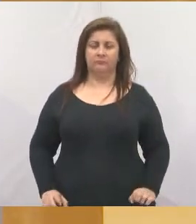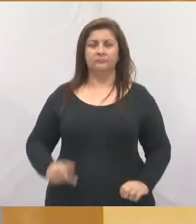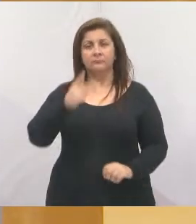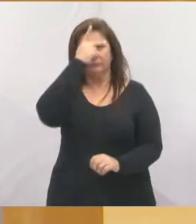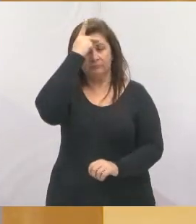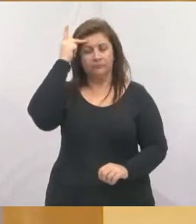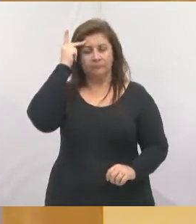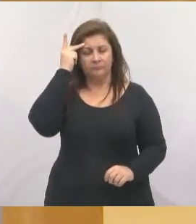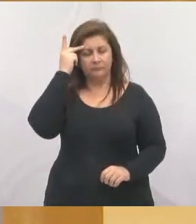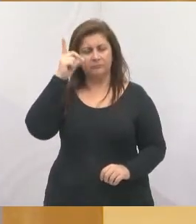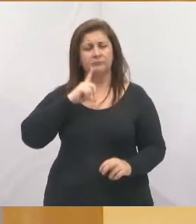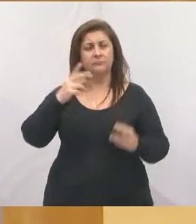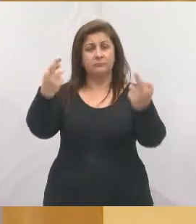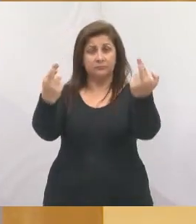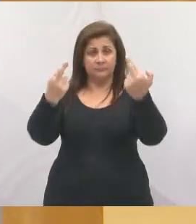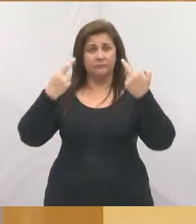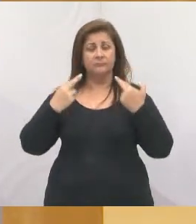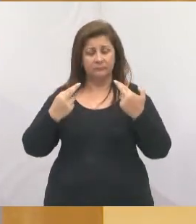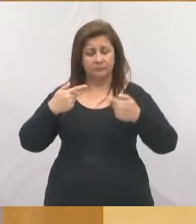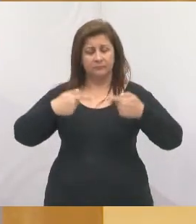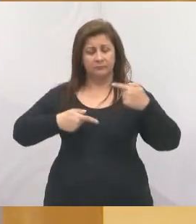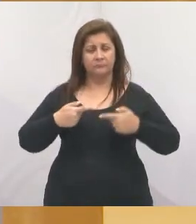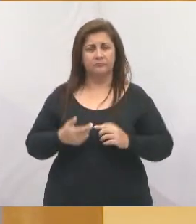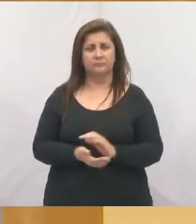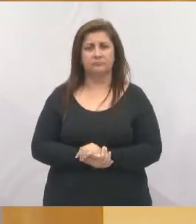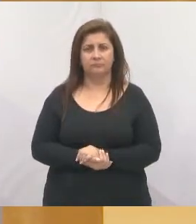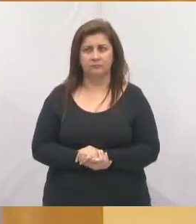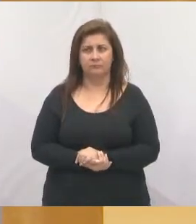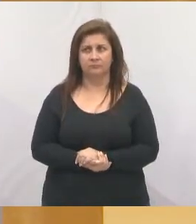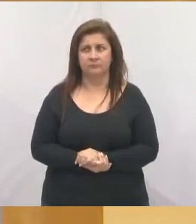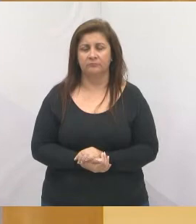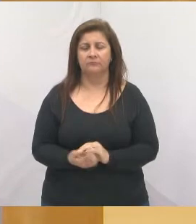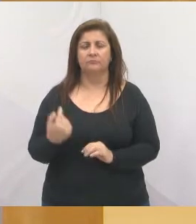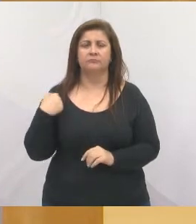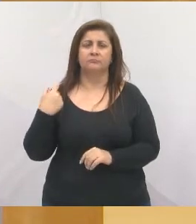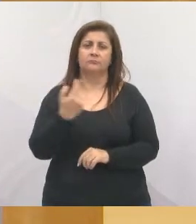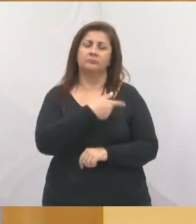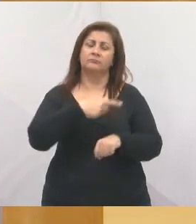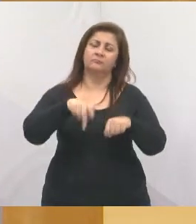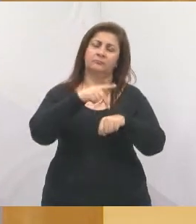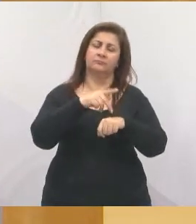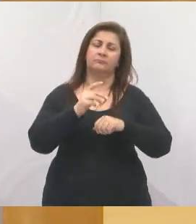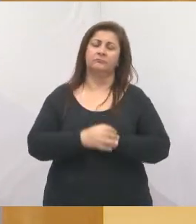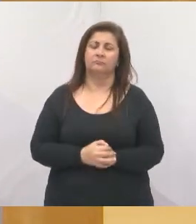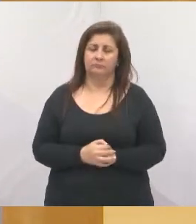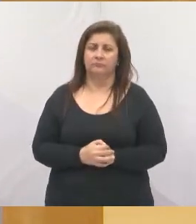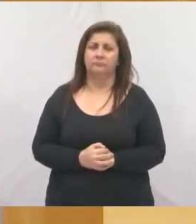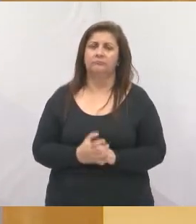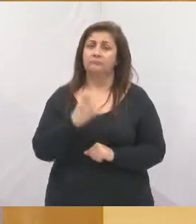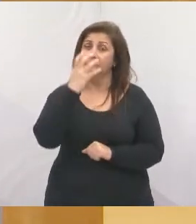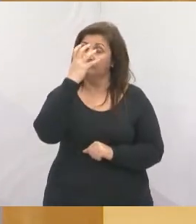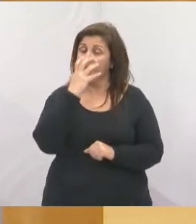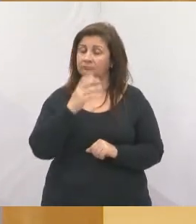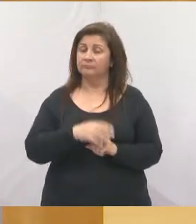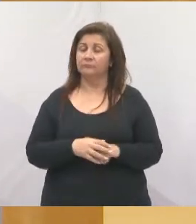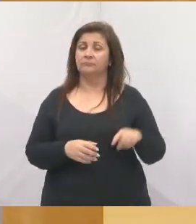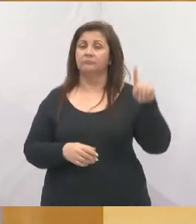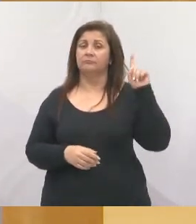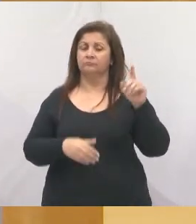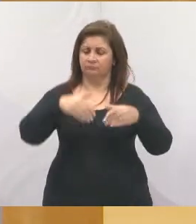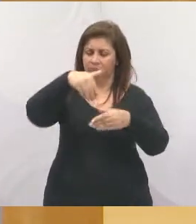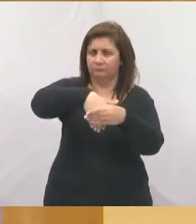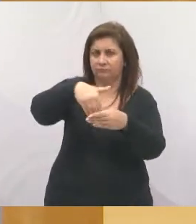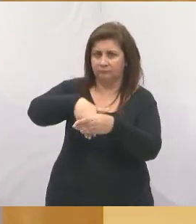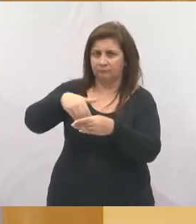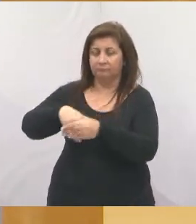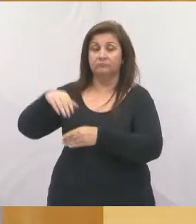mais de respeito em relação à política que tem que acontecer no nosso país. Então, com muita seriedade, a gente foi eleito pela população,